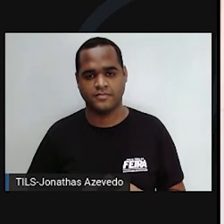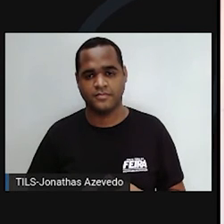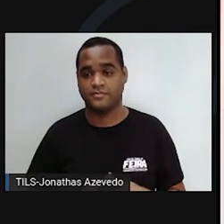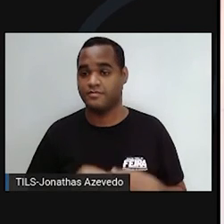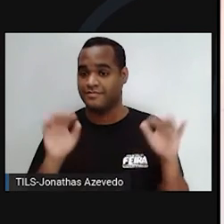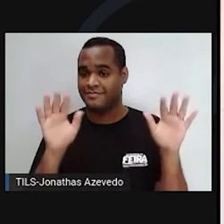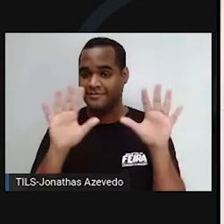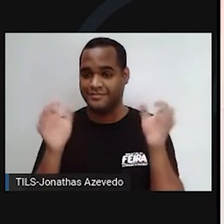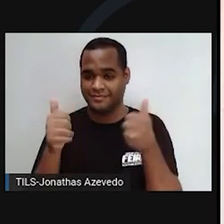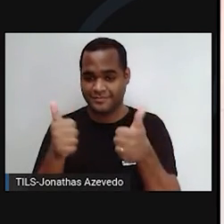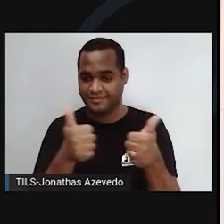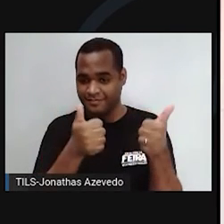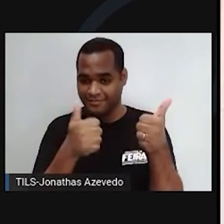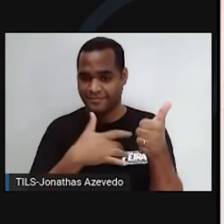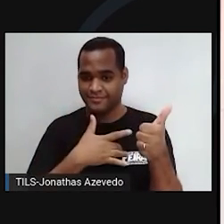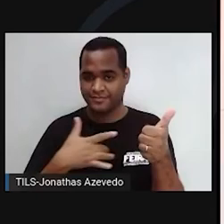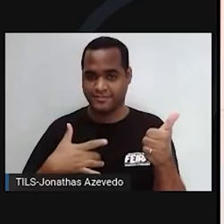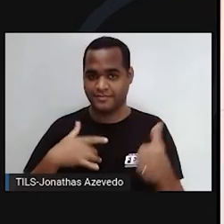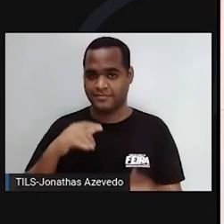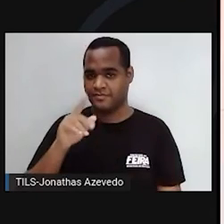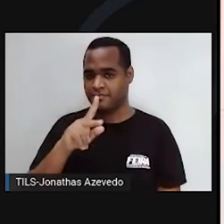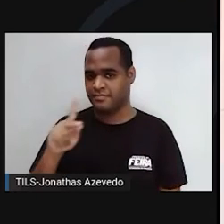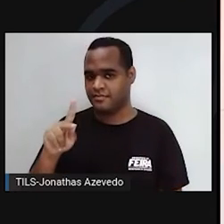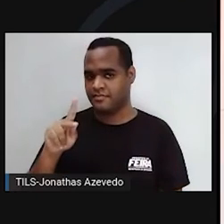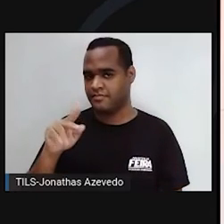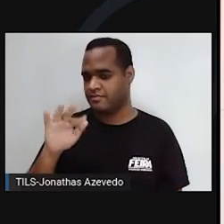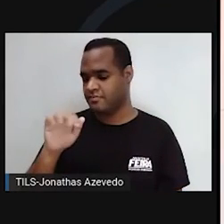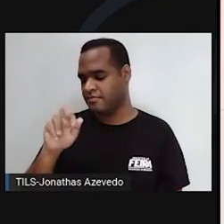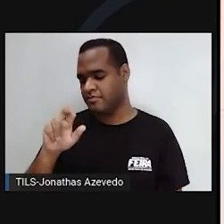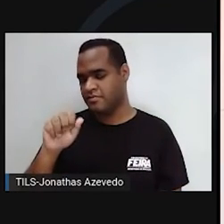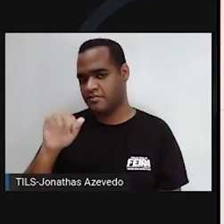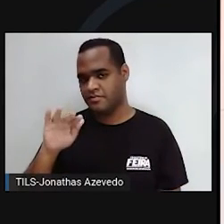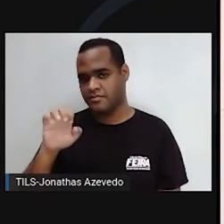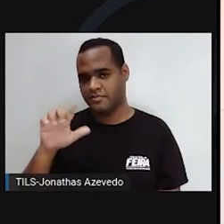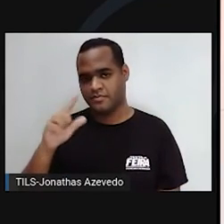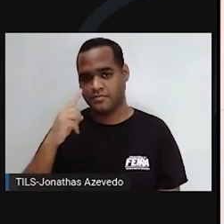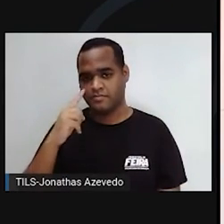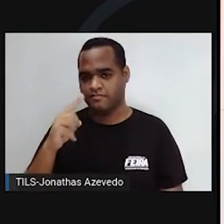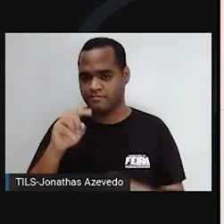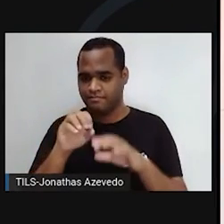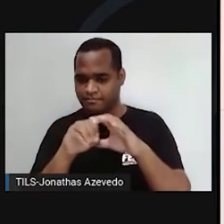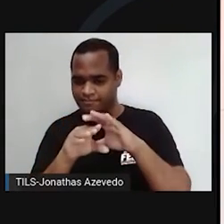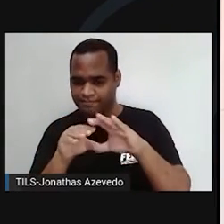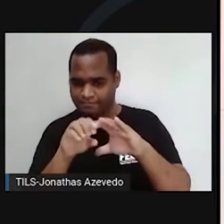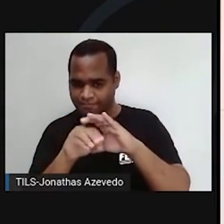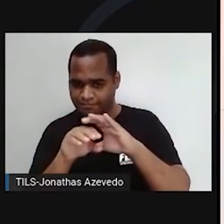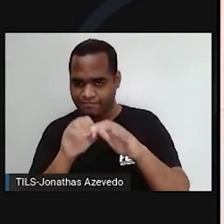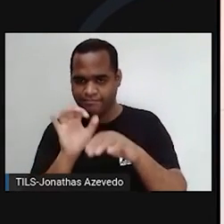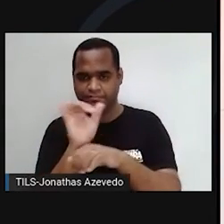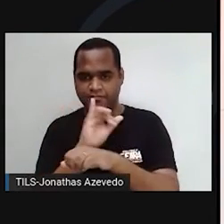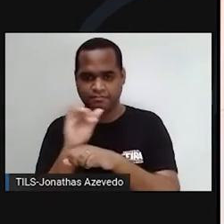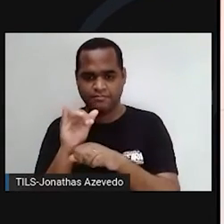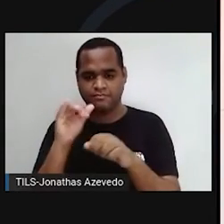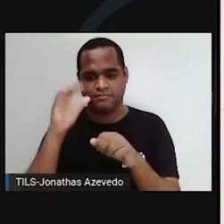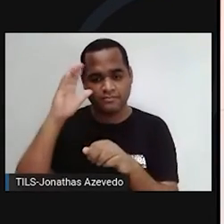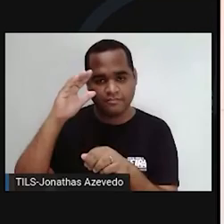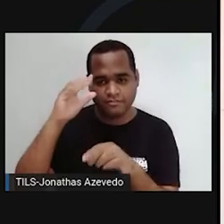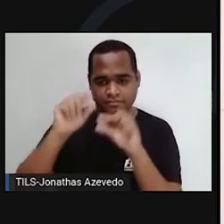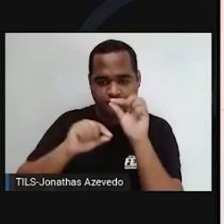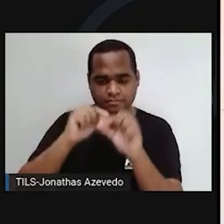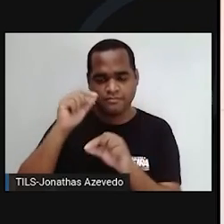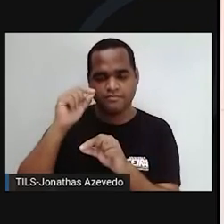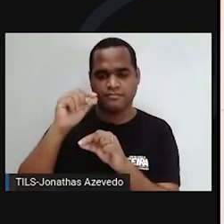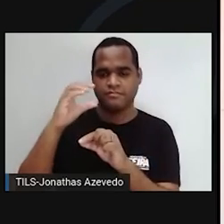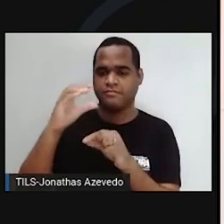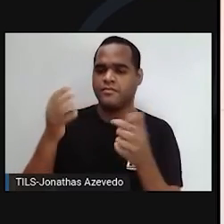Olá, tudo bem? Eu sou a professora Rafaela Lima, esse é o seu canal Mais Ciências, um canal de aulas, dicas e curiosidades de ciências. E